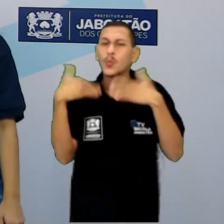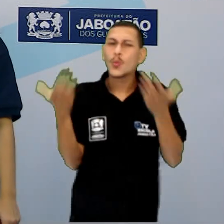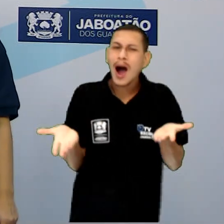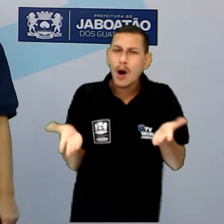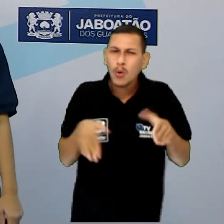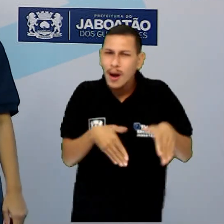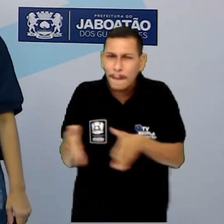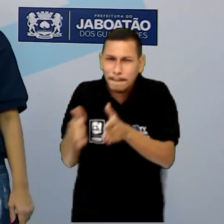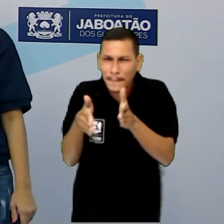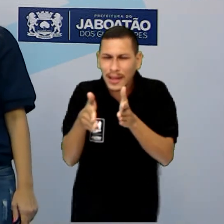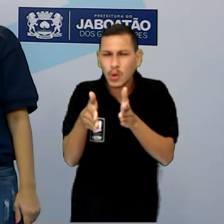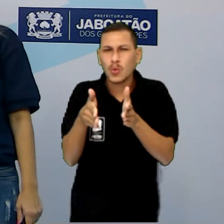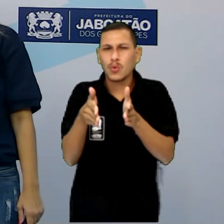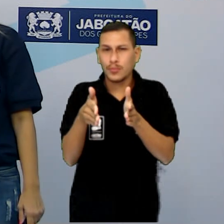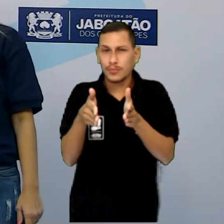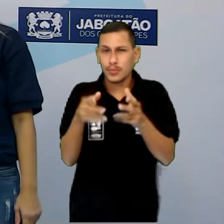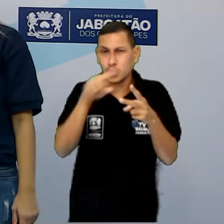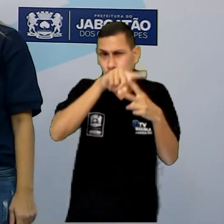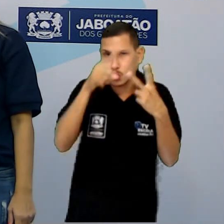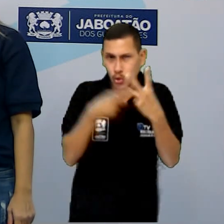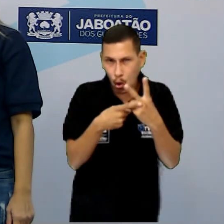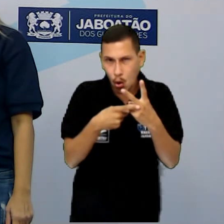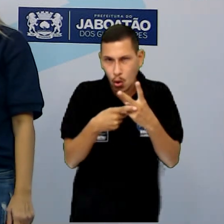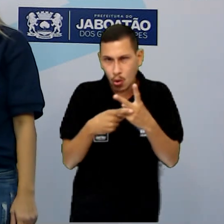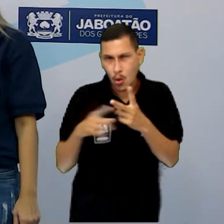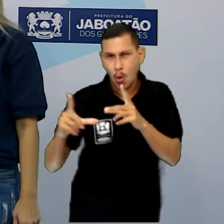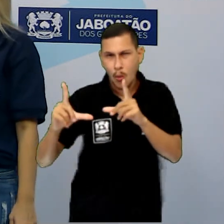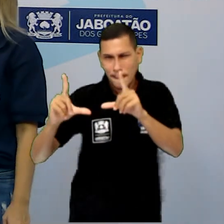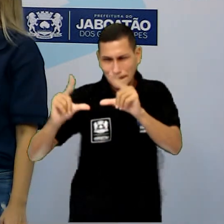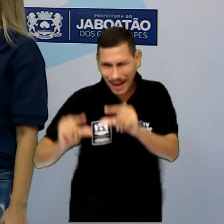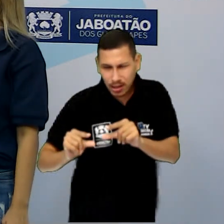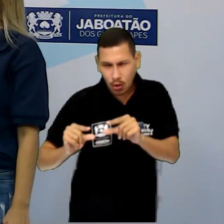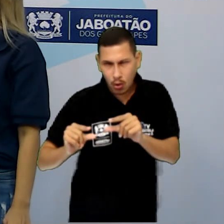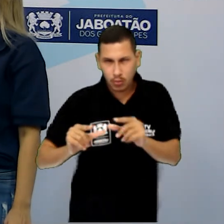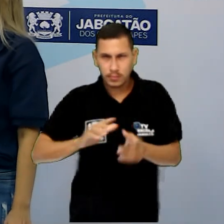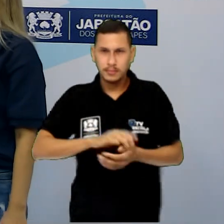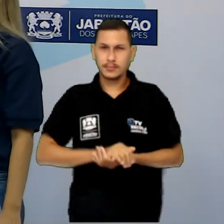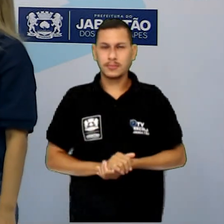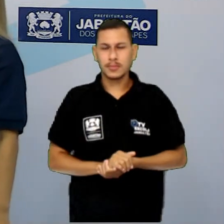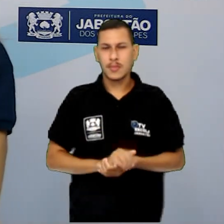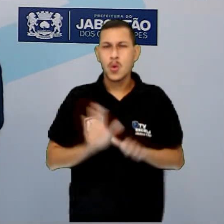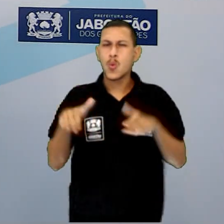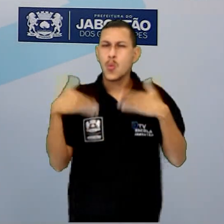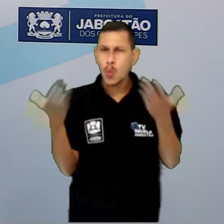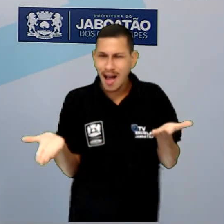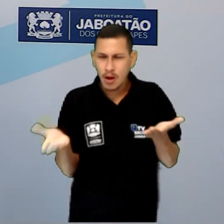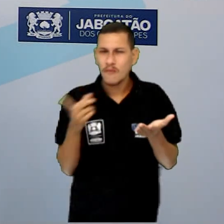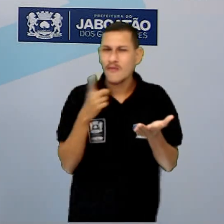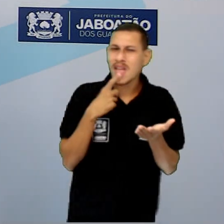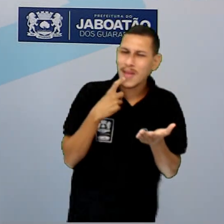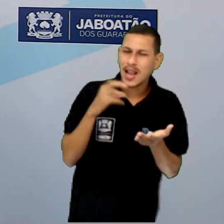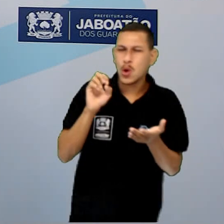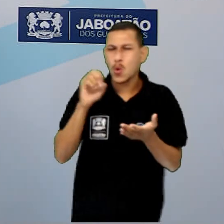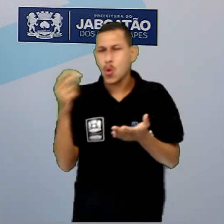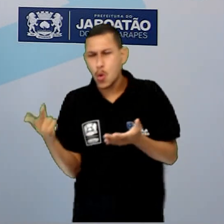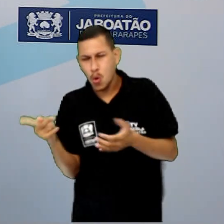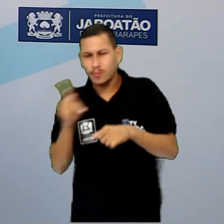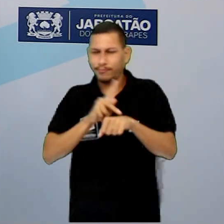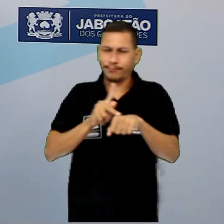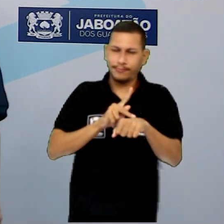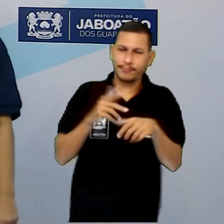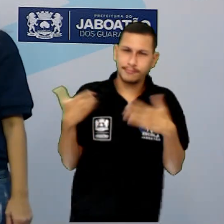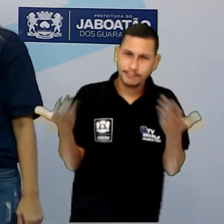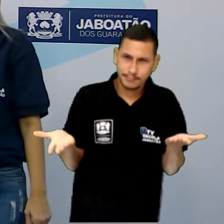é o mais curto? Hein? Observem aí, é o caminho vermelho ou é o caminho